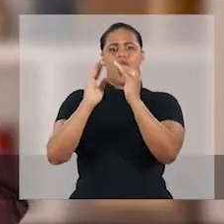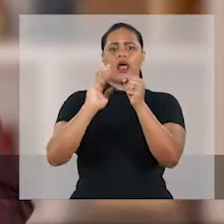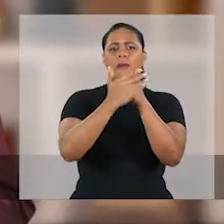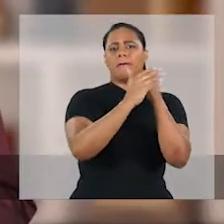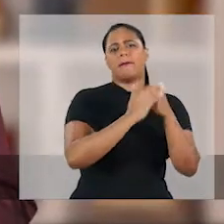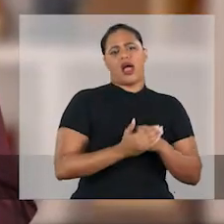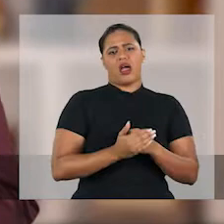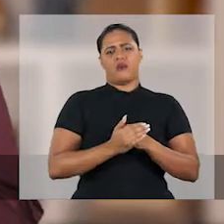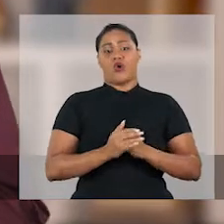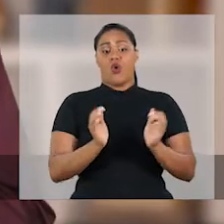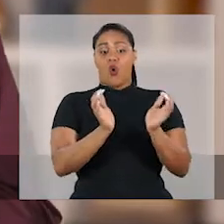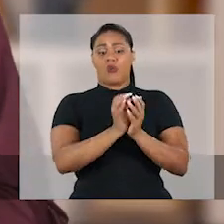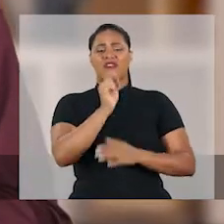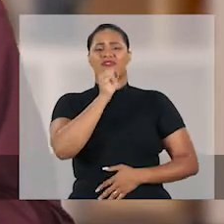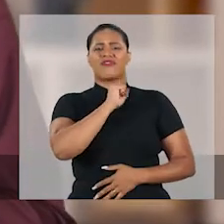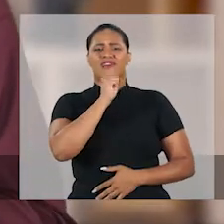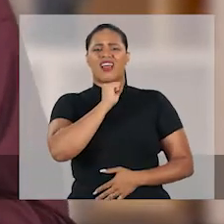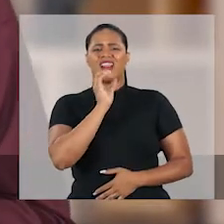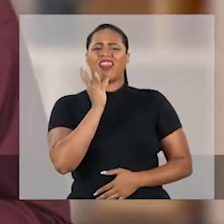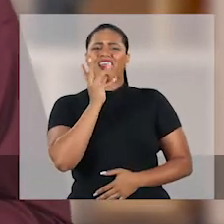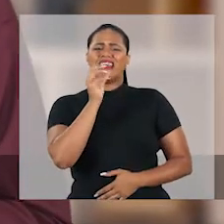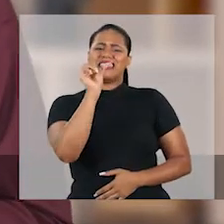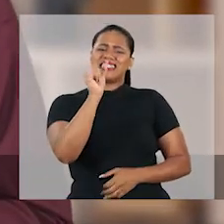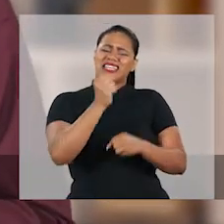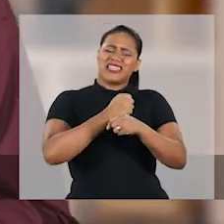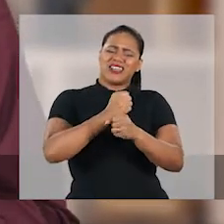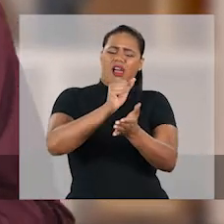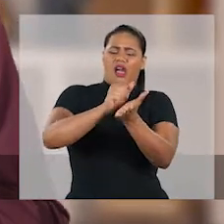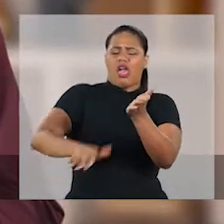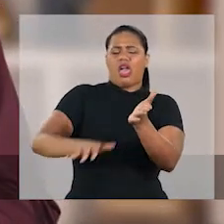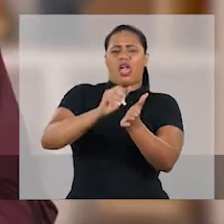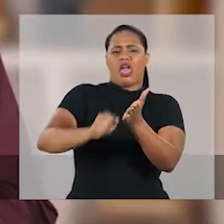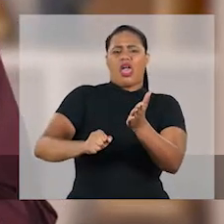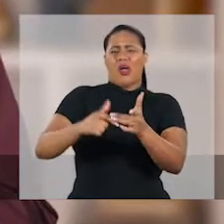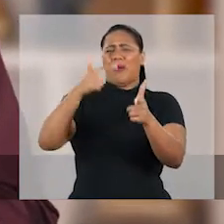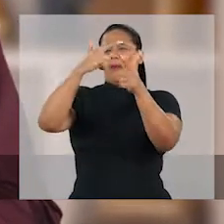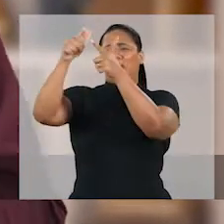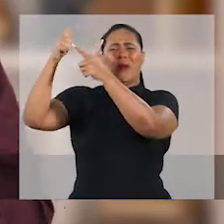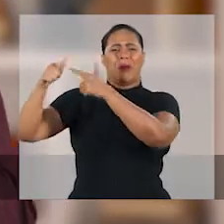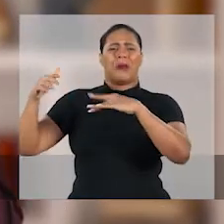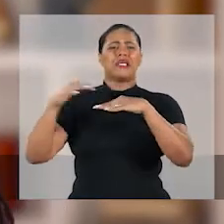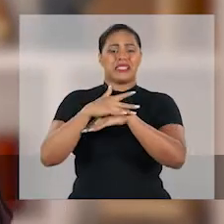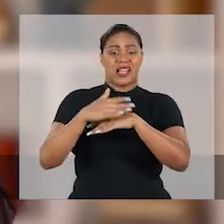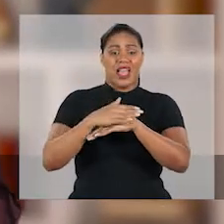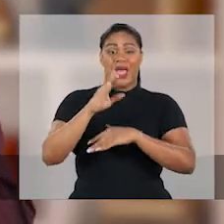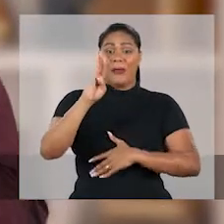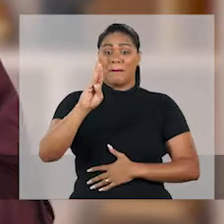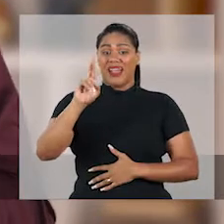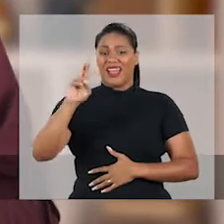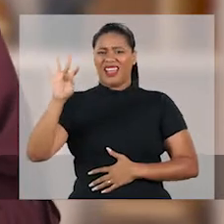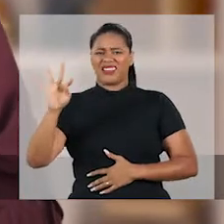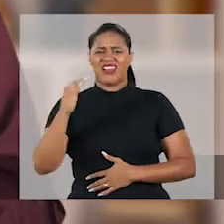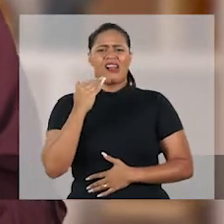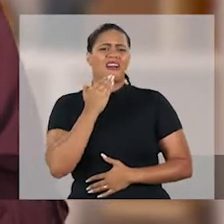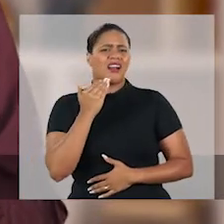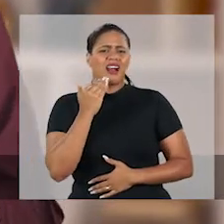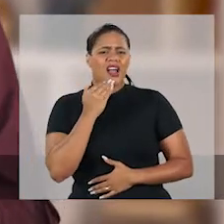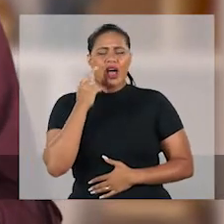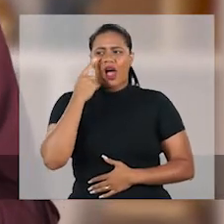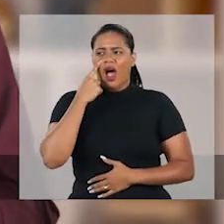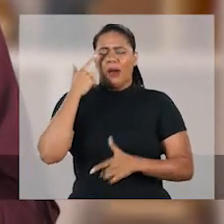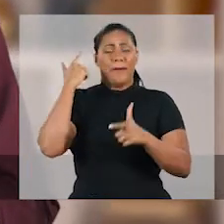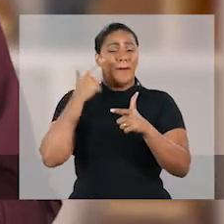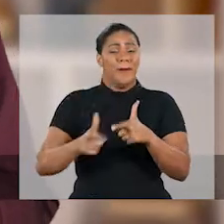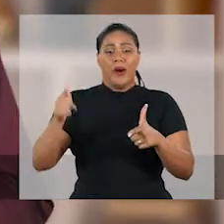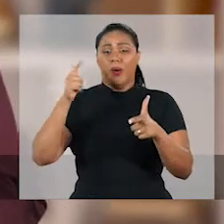Sistema demorou 6 anos com uma obra que só gastou dinheiro público e causou transtorno na cidade. O BRT é tão mal feito e